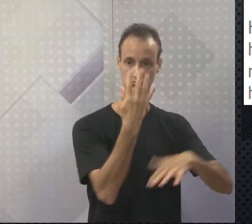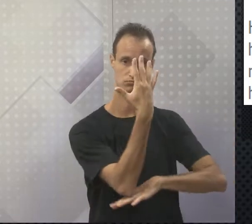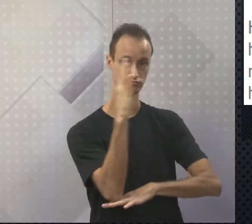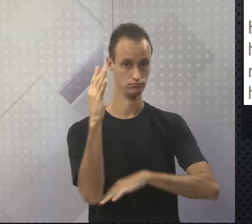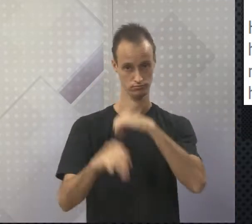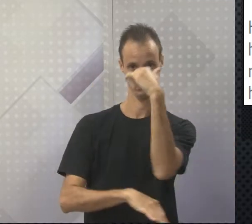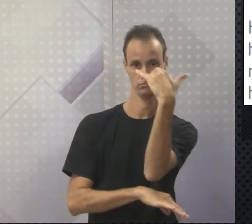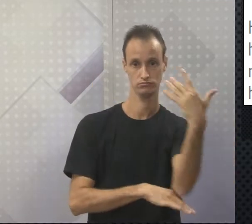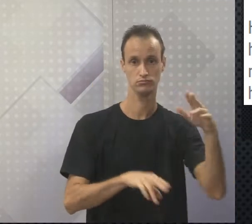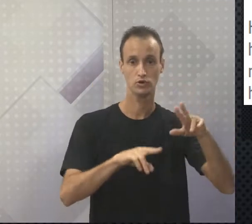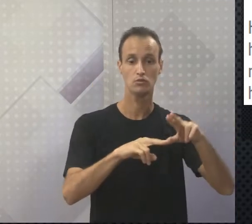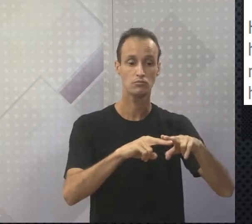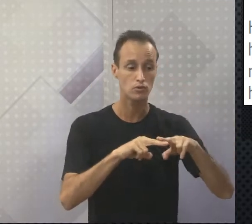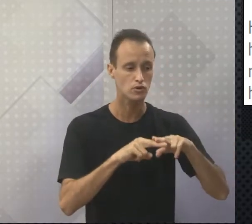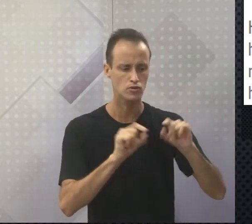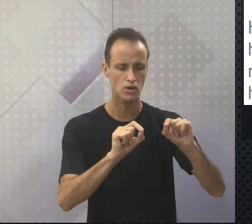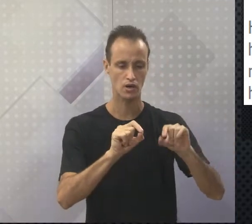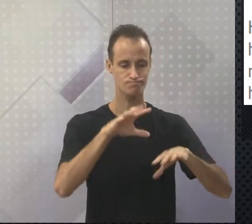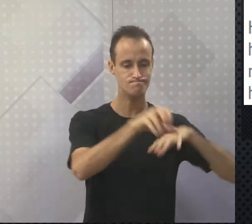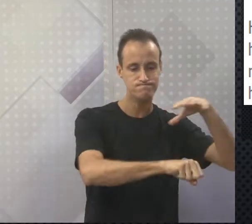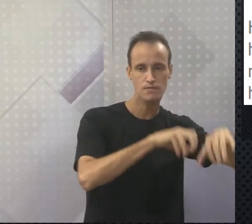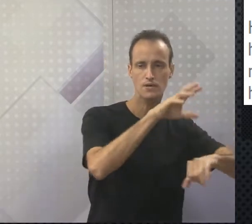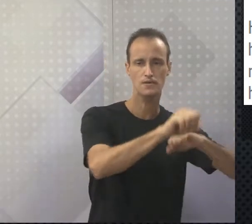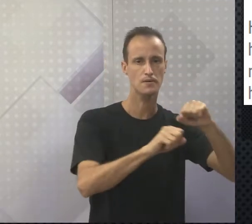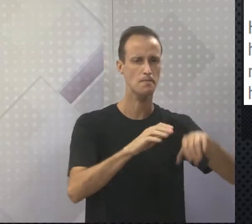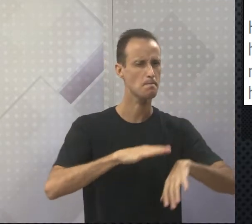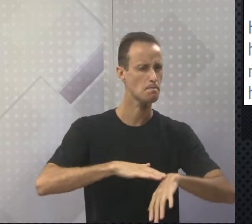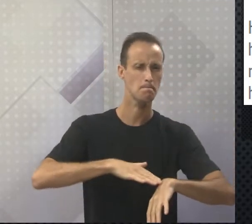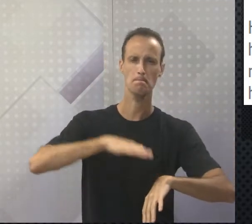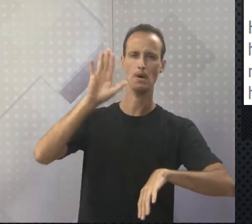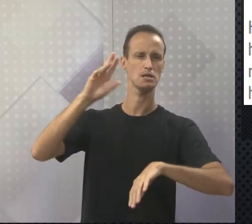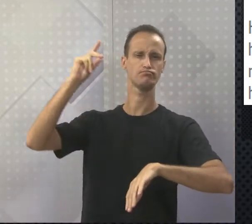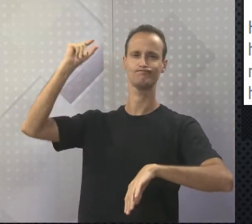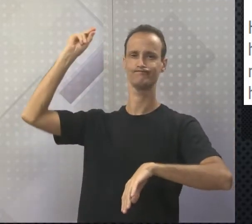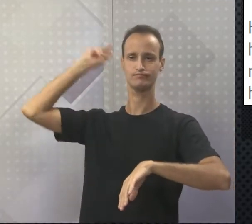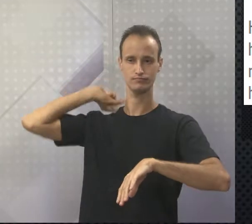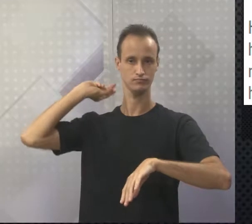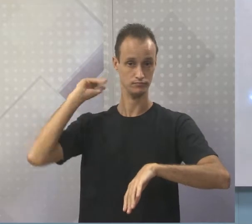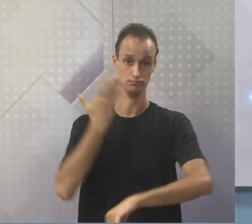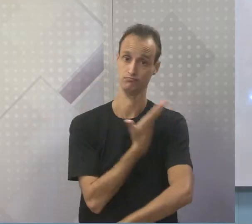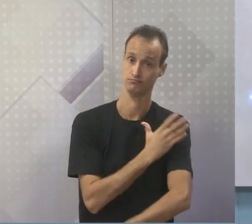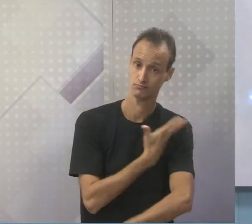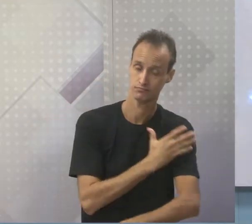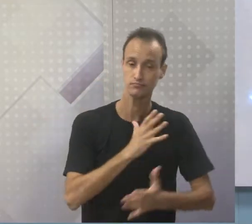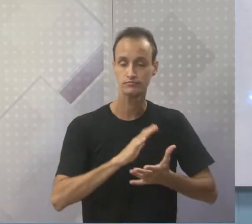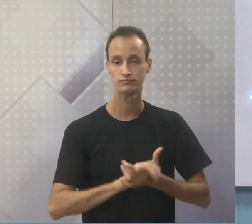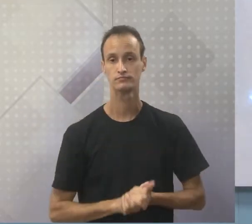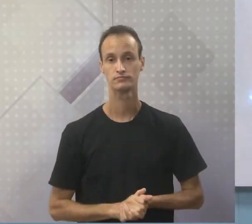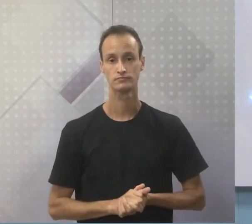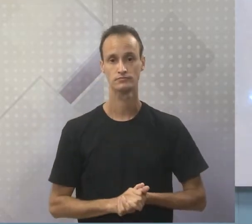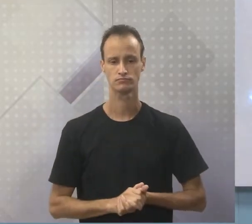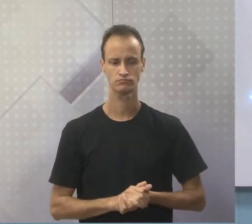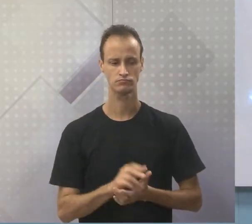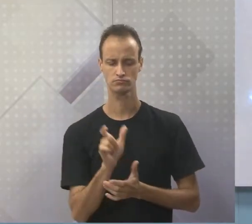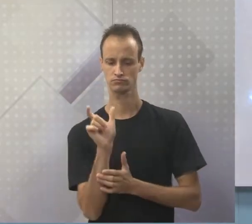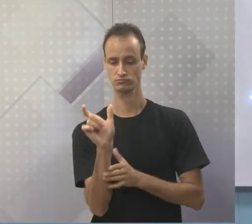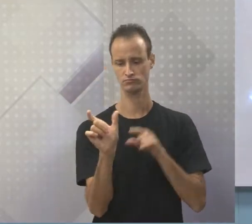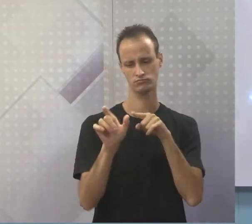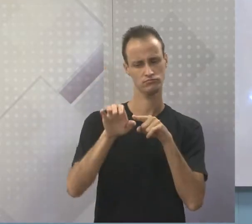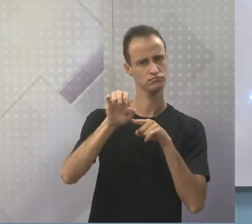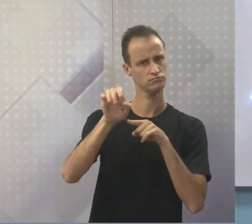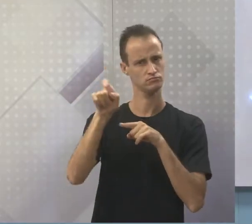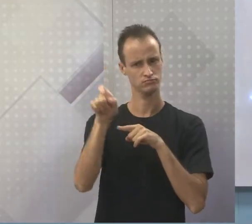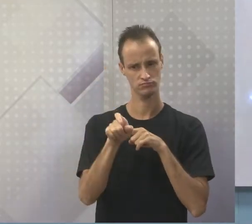isso, o extrativismo é considerado a atividade humana mais antiga. Então, pelo próprio nome dá para entender.